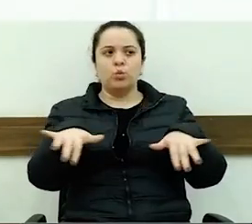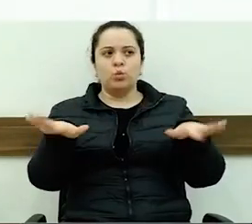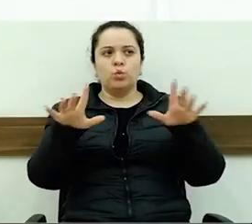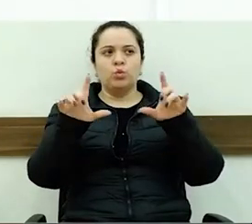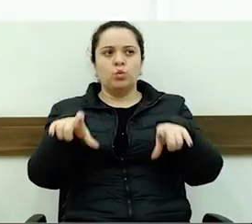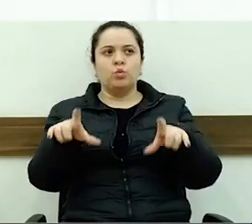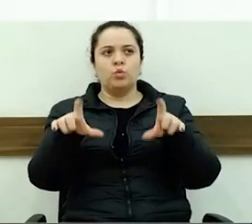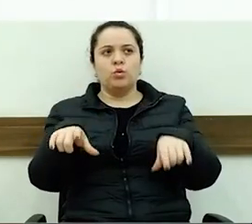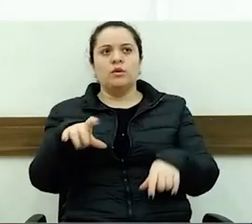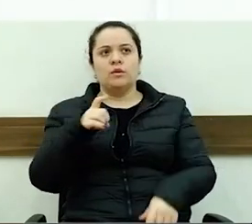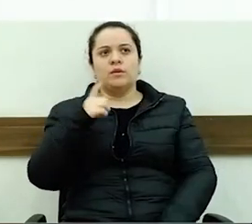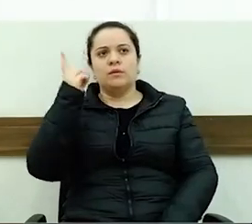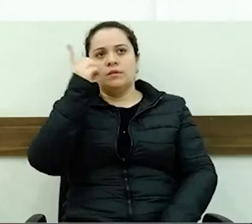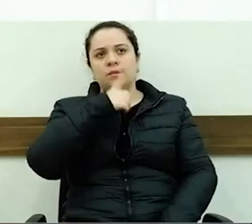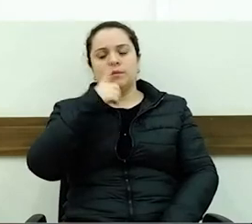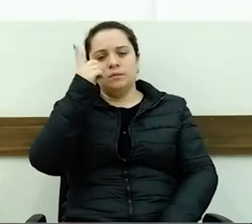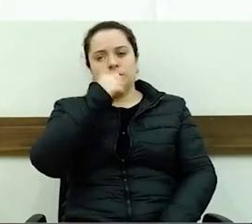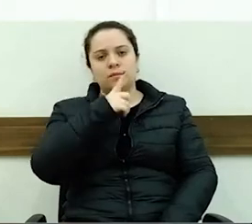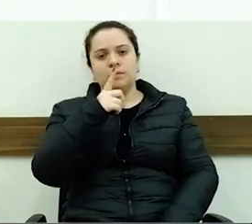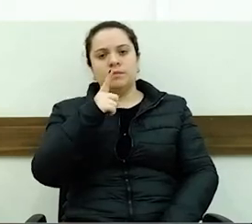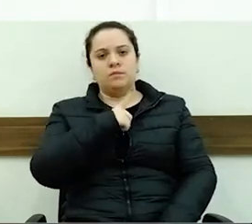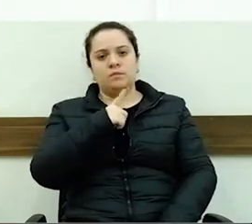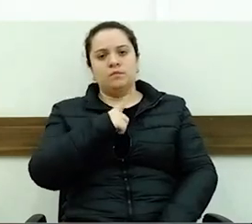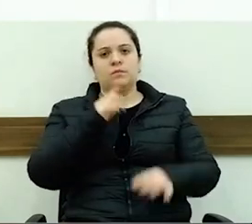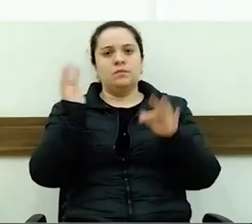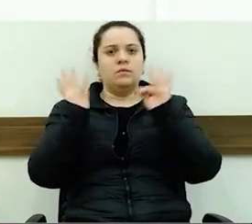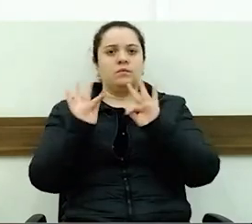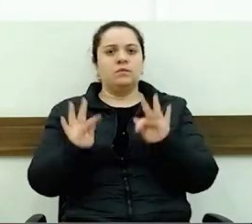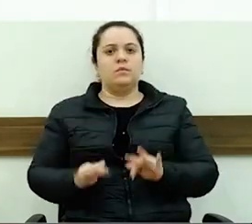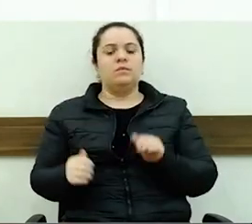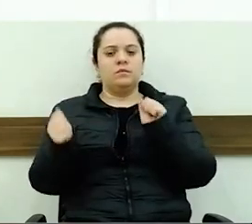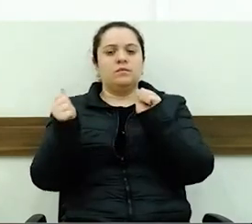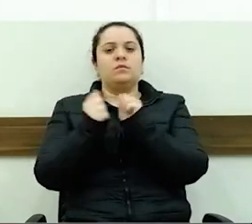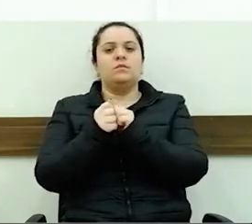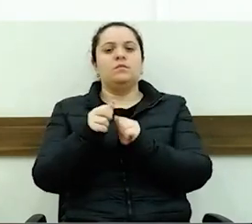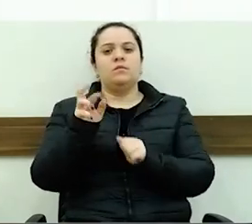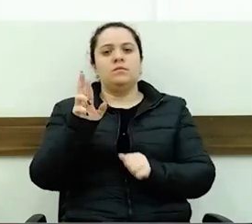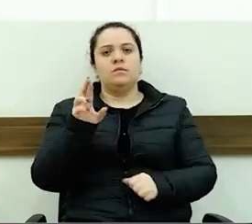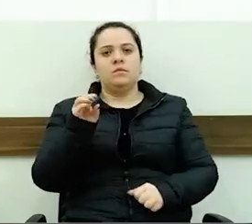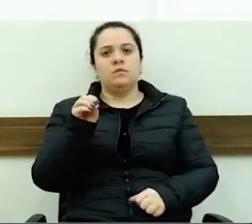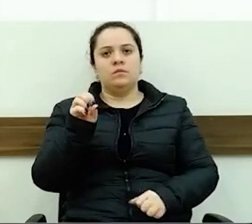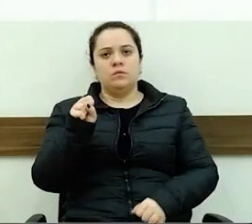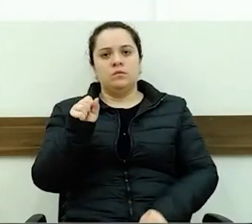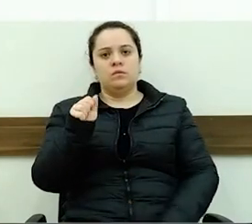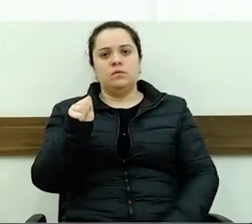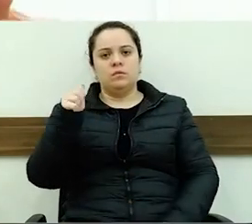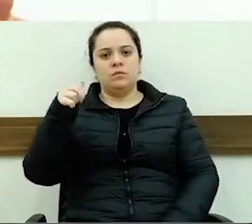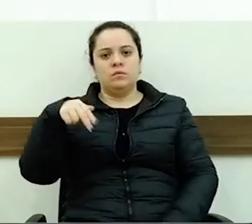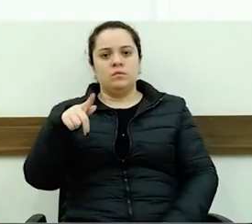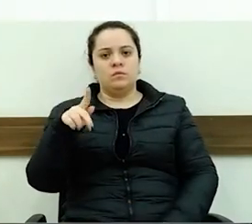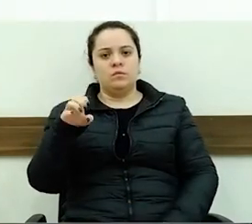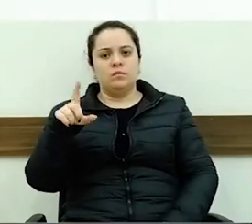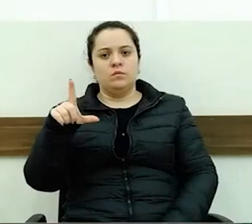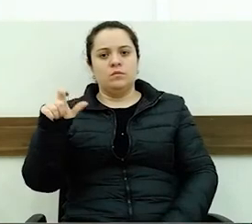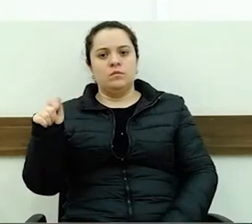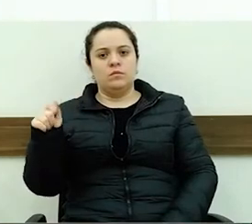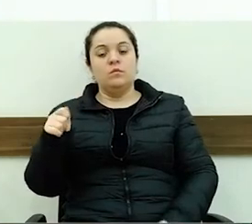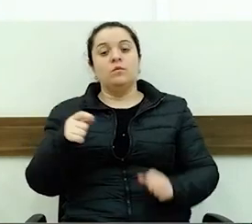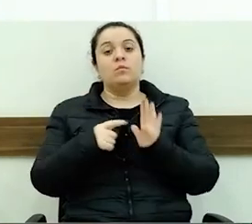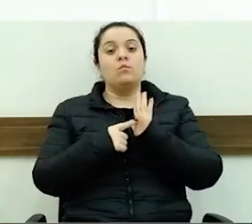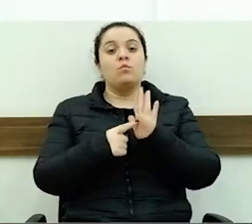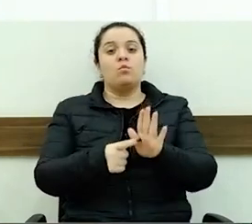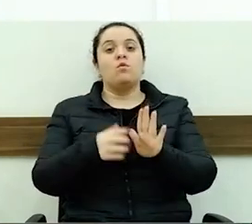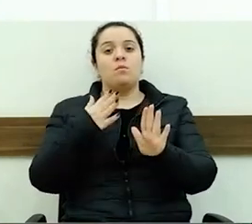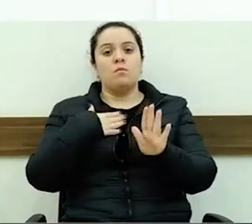eu tive a felicidade de estar junto com a Rosângela, que é a servidora da área de saúde, e ela estava mostrando para mim, no domingo, o movimento